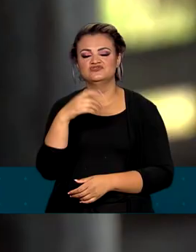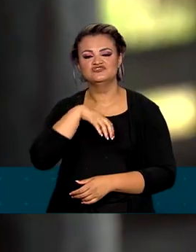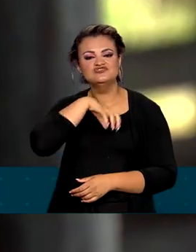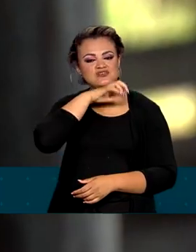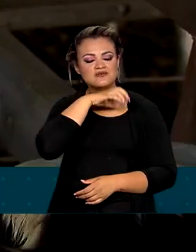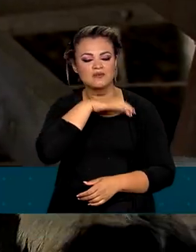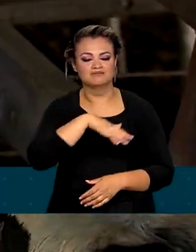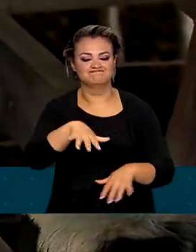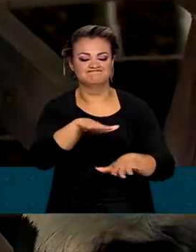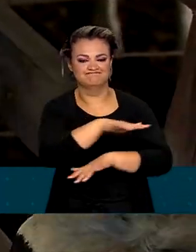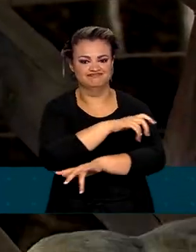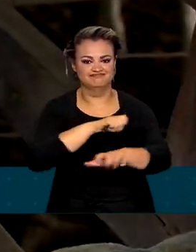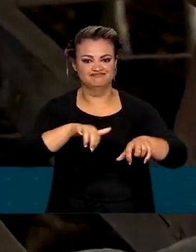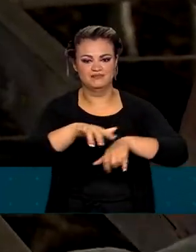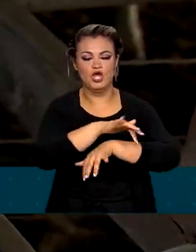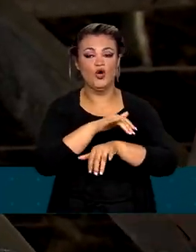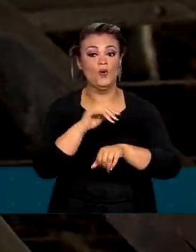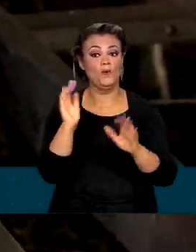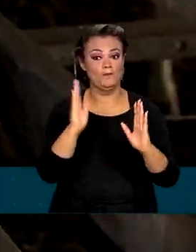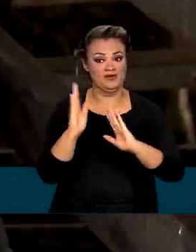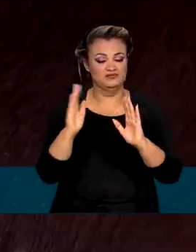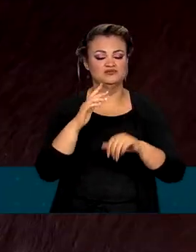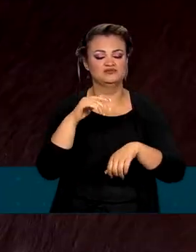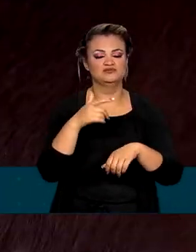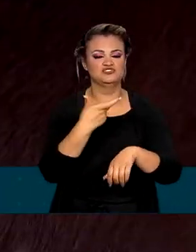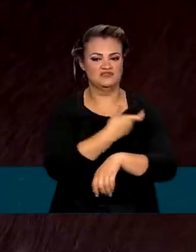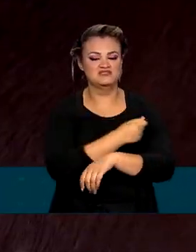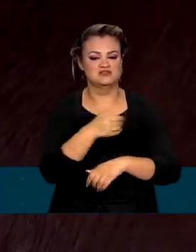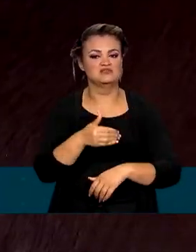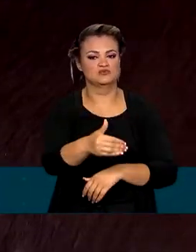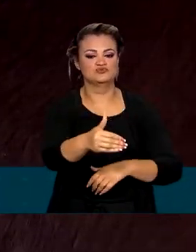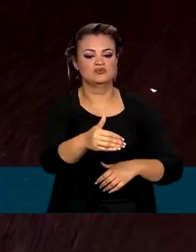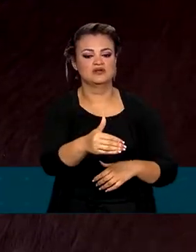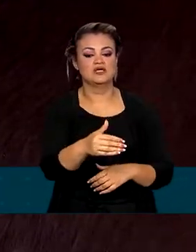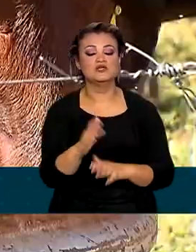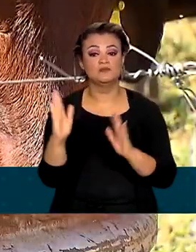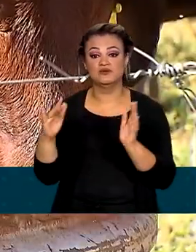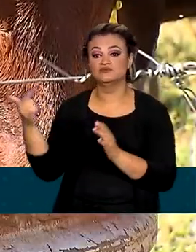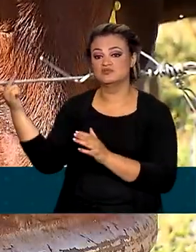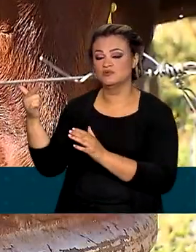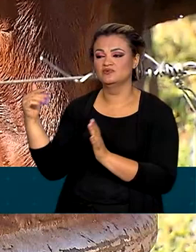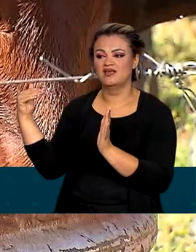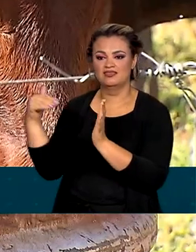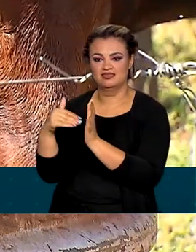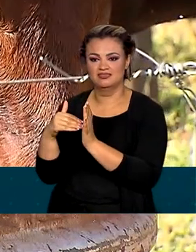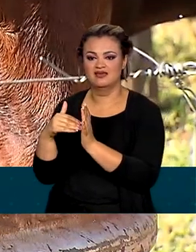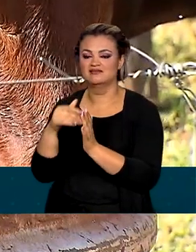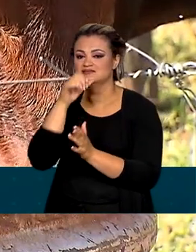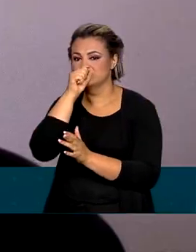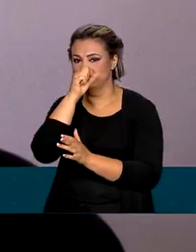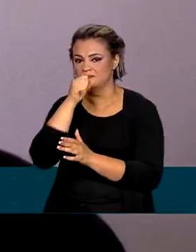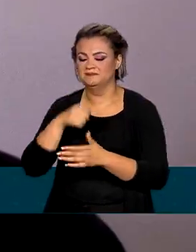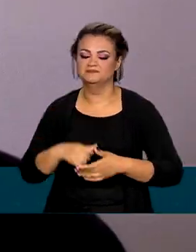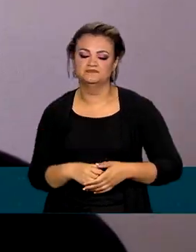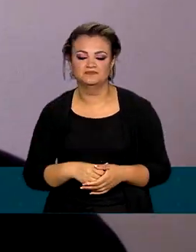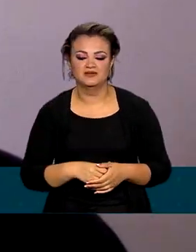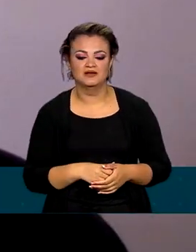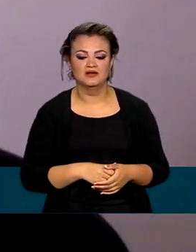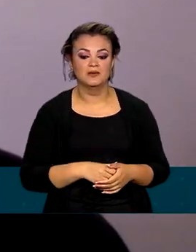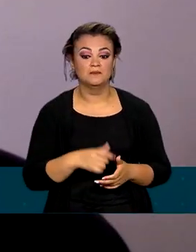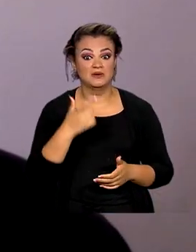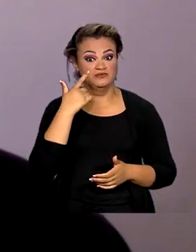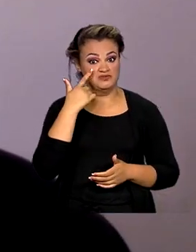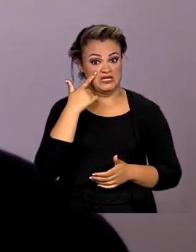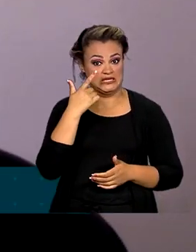O período de vacinação foi prorrogado e a segunda etapa será realizada até este sábado. Para não prejudicar o